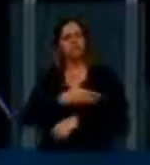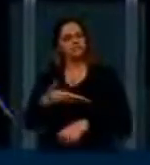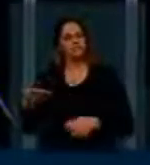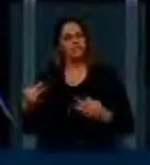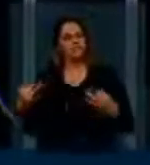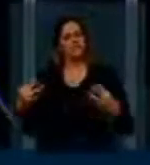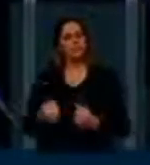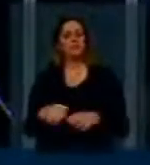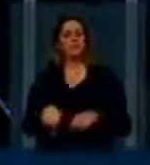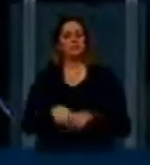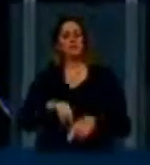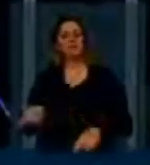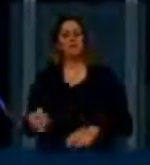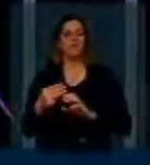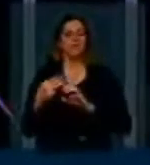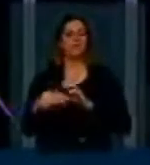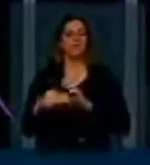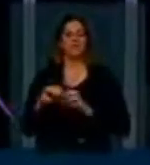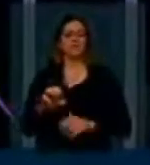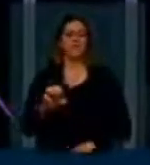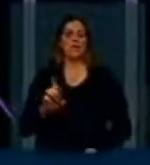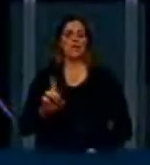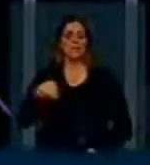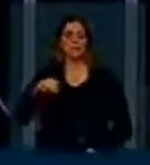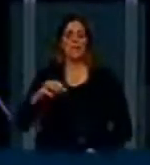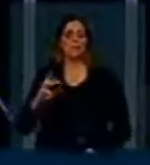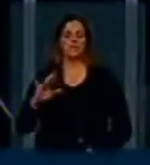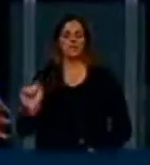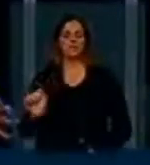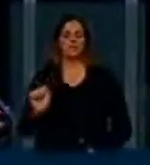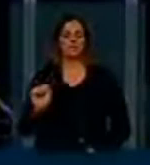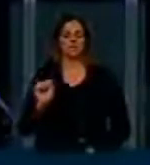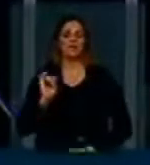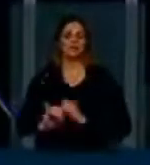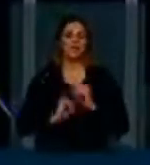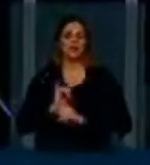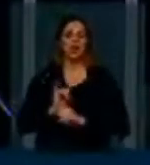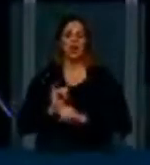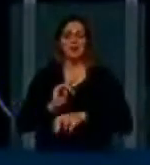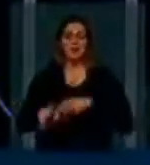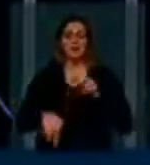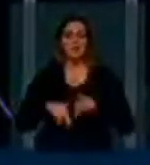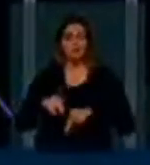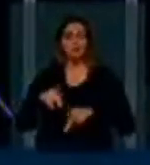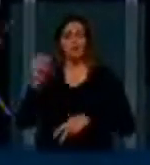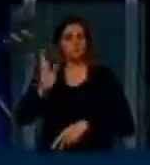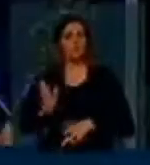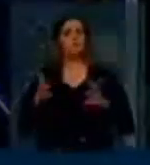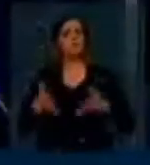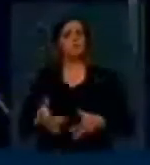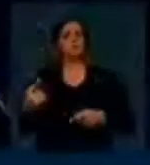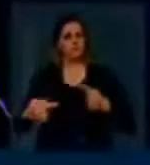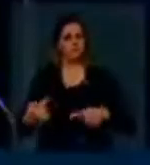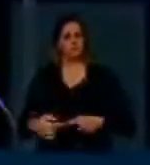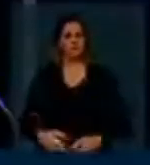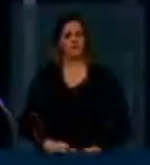-Democracia também, da internet, participação popular de muitos brasileiros e brasileiras. E quero